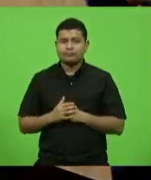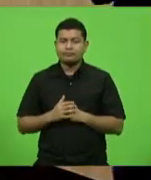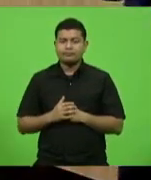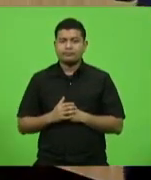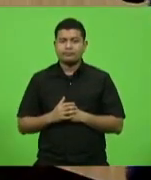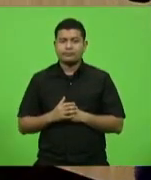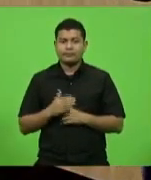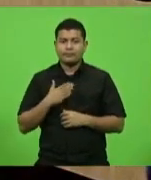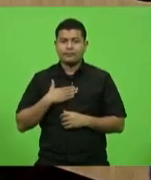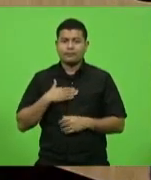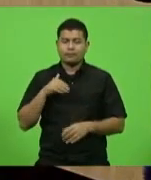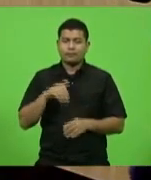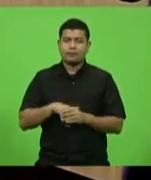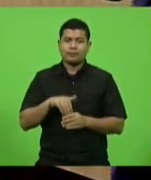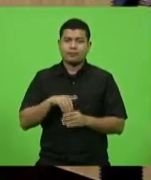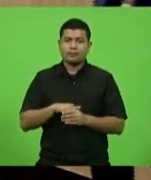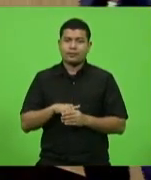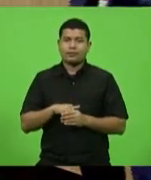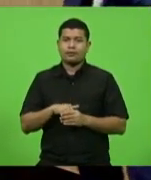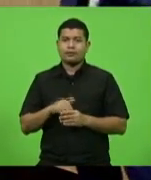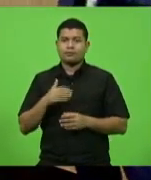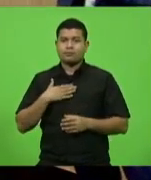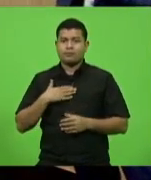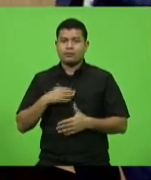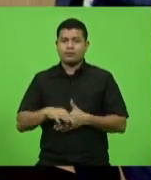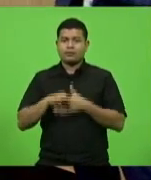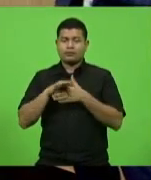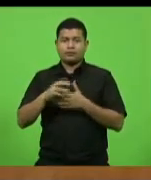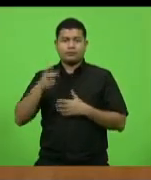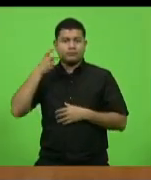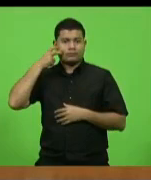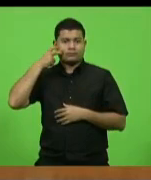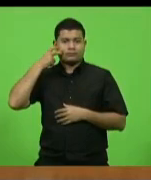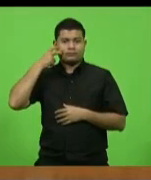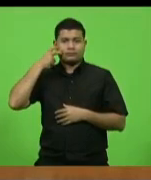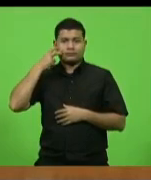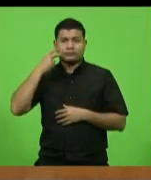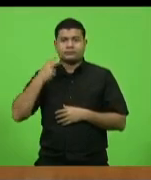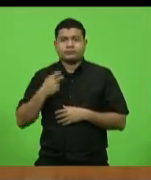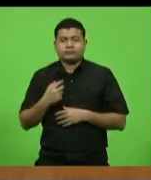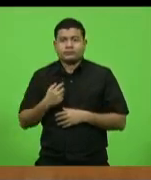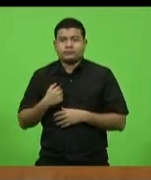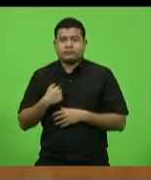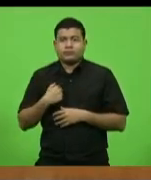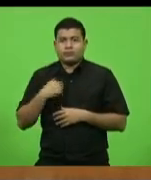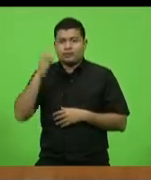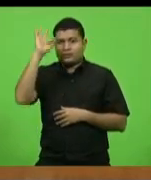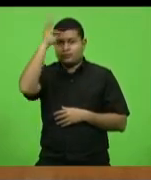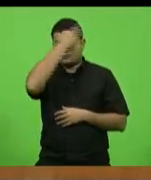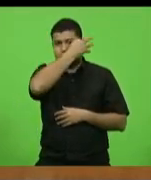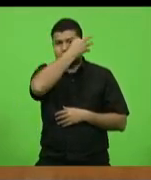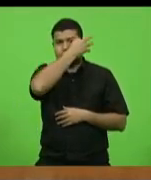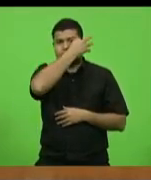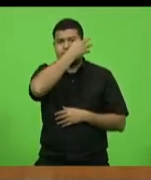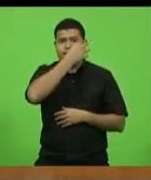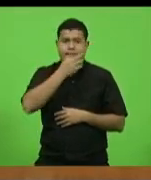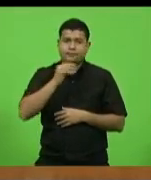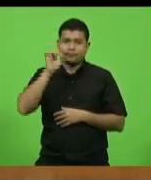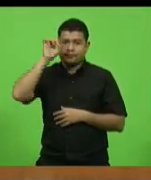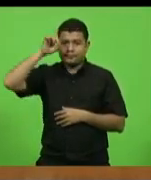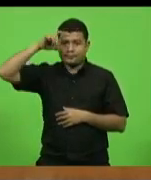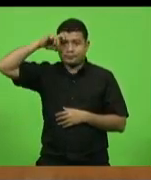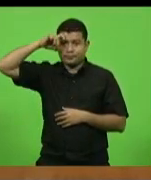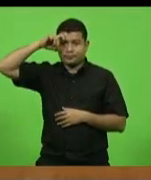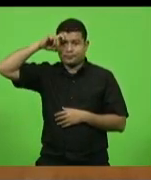Voto com meu líder, Luiz Fernando Vampiro, no deputado Fabiano da Luz, Marcos Vieira,